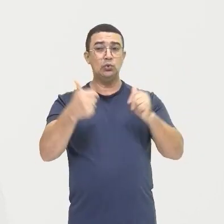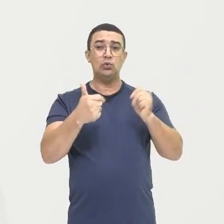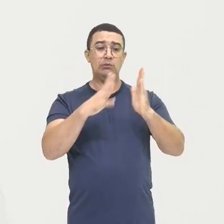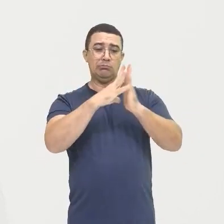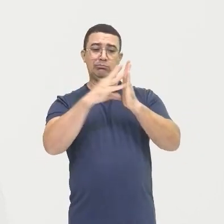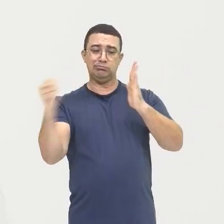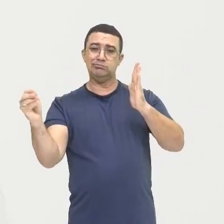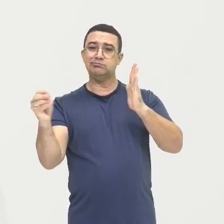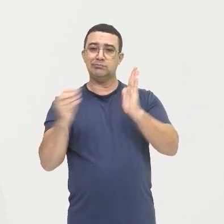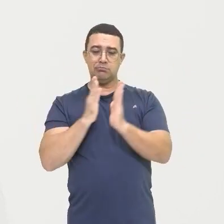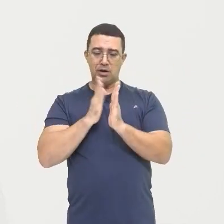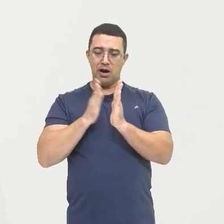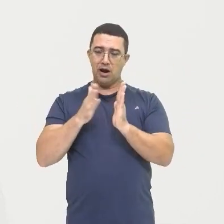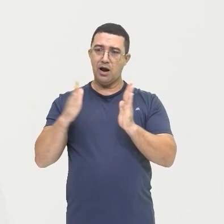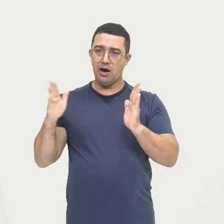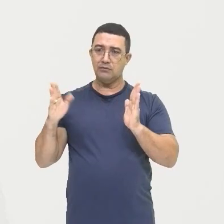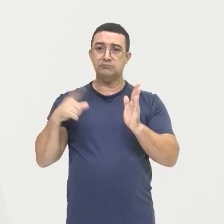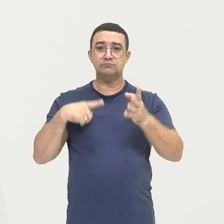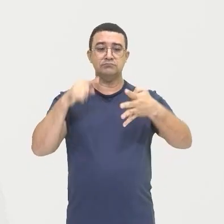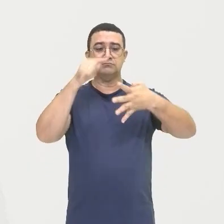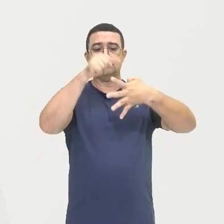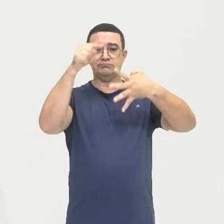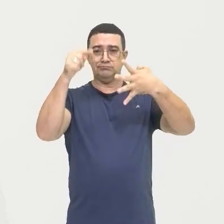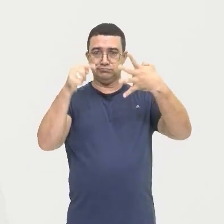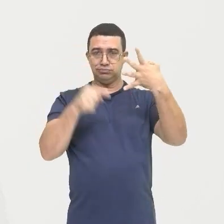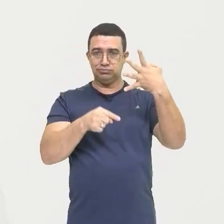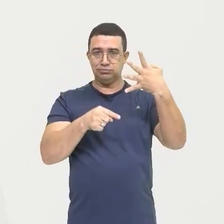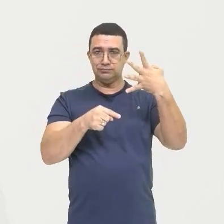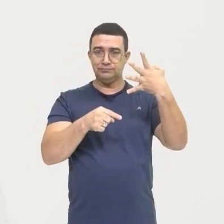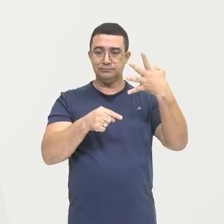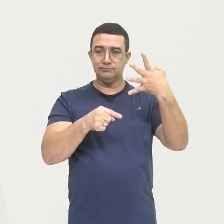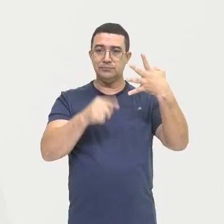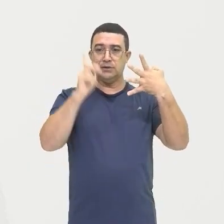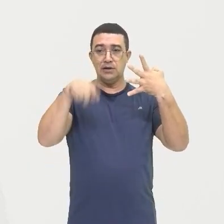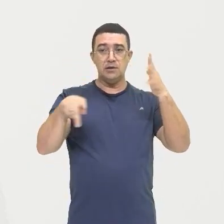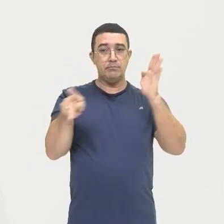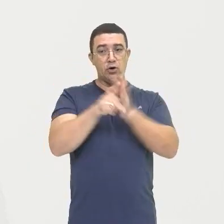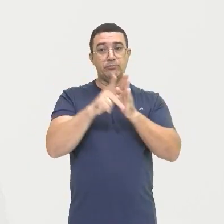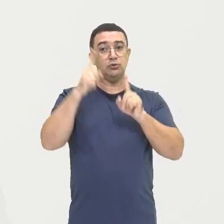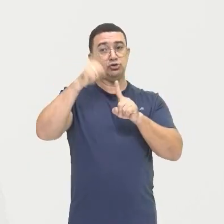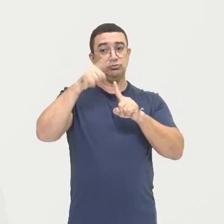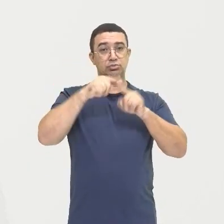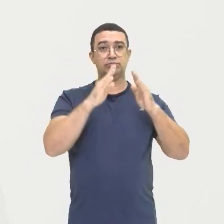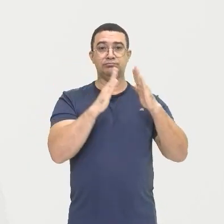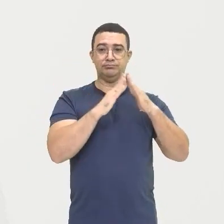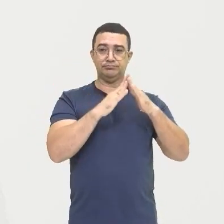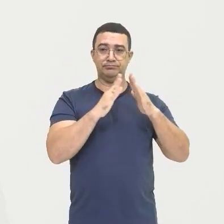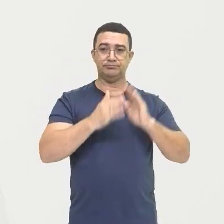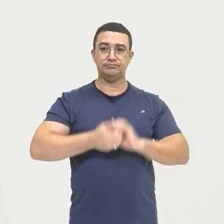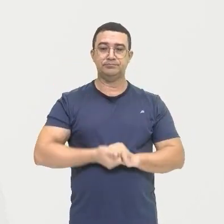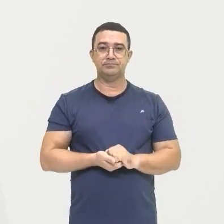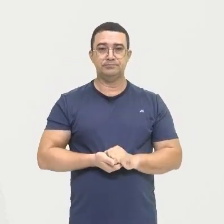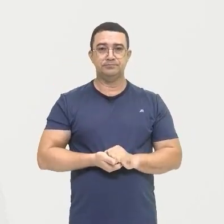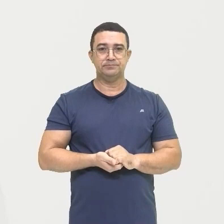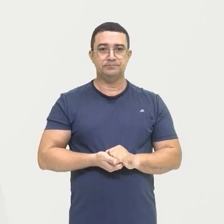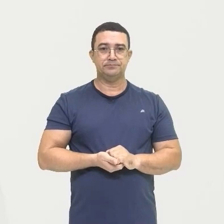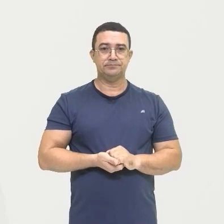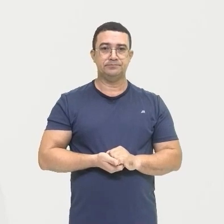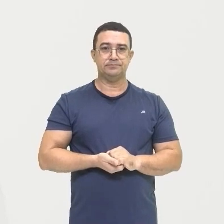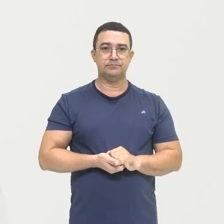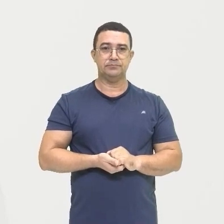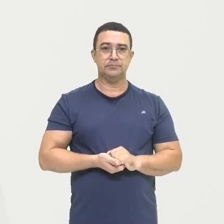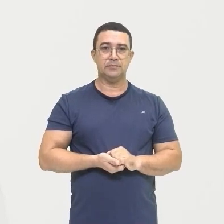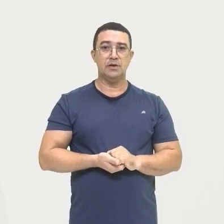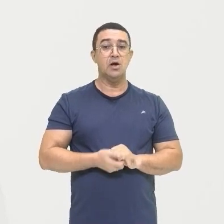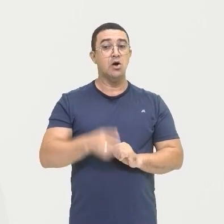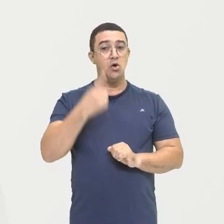A gente tem Aí essas Categorias De propriedades Tá bom? Pra gente relembrar Nós vimos